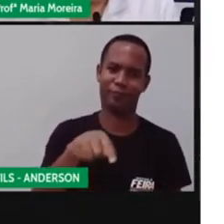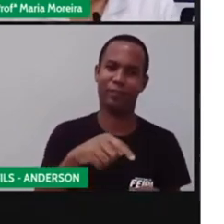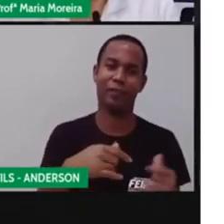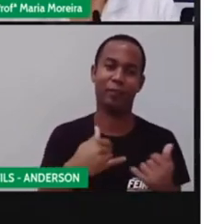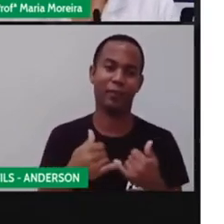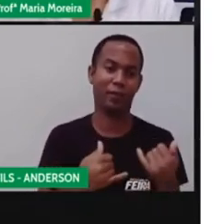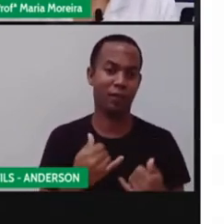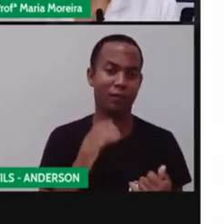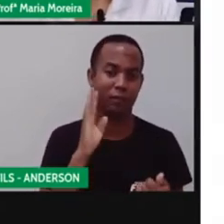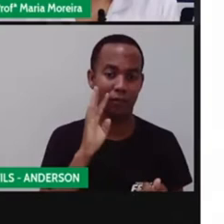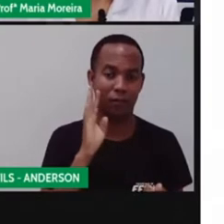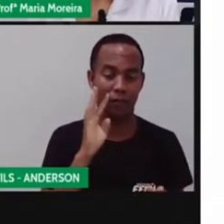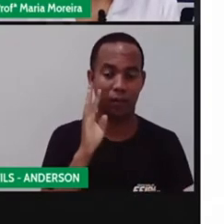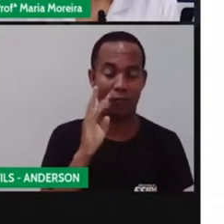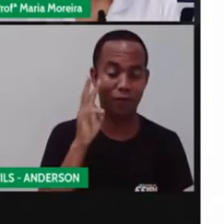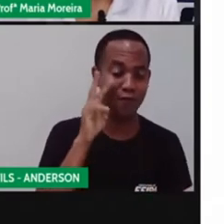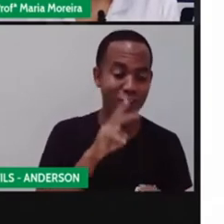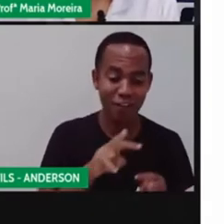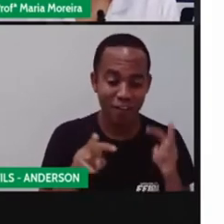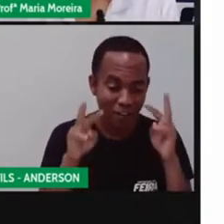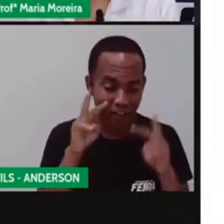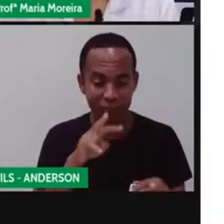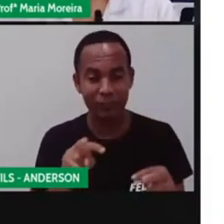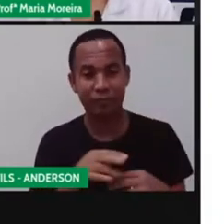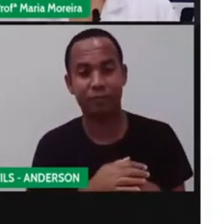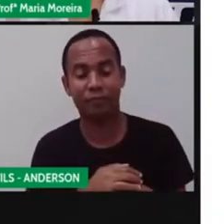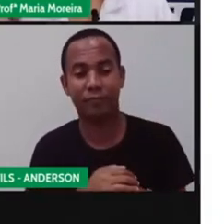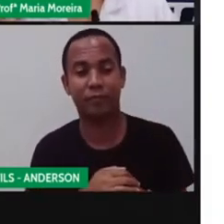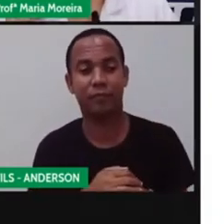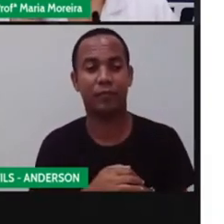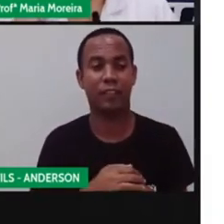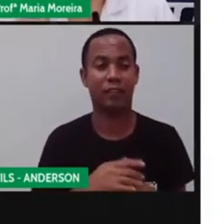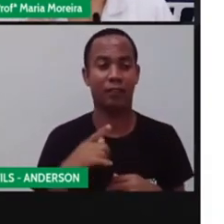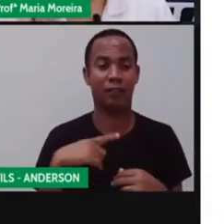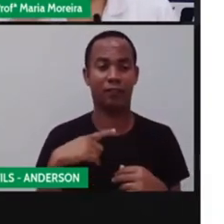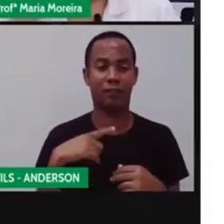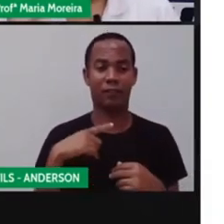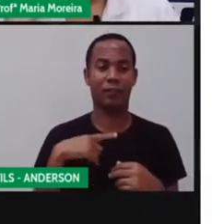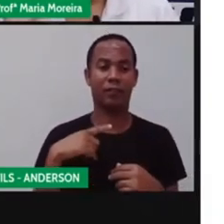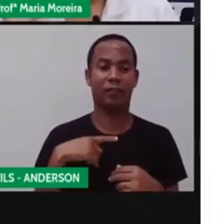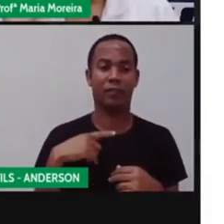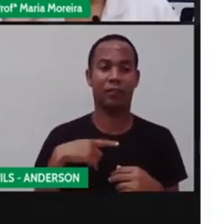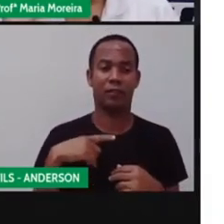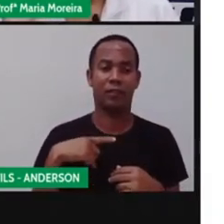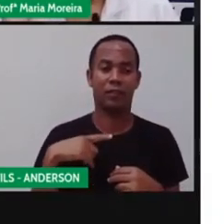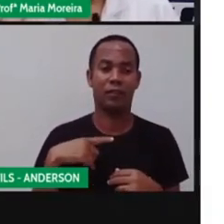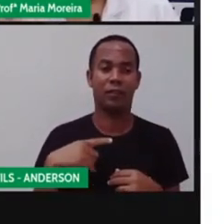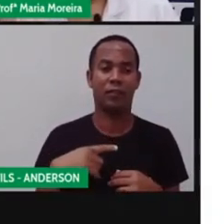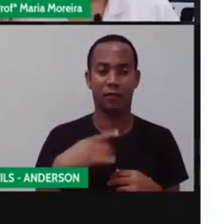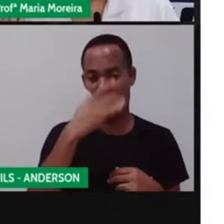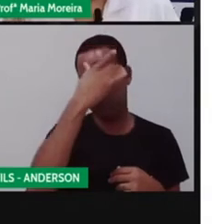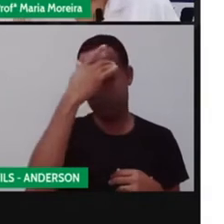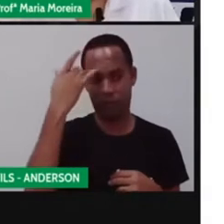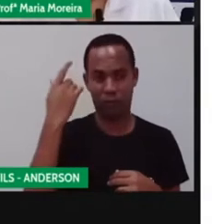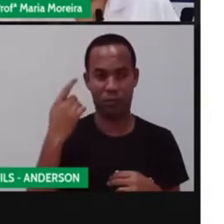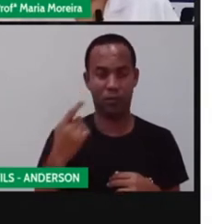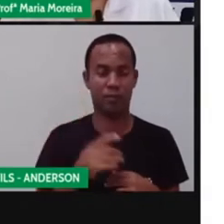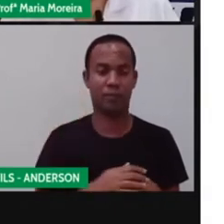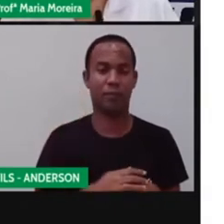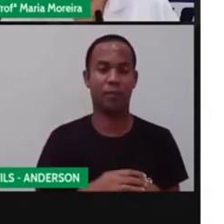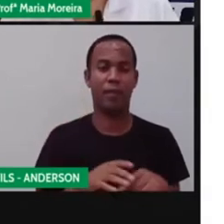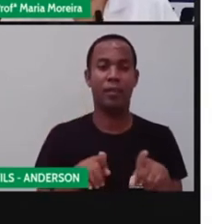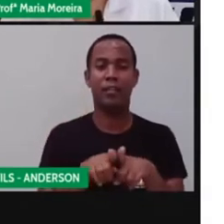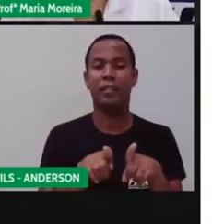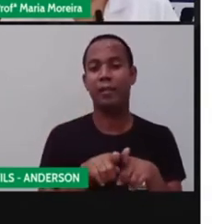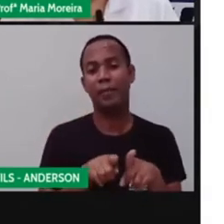pião. É um brinquedo feito em madeira, né? E tem meninos, Anderson, que fazem o pião com a tampinha do